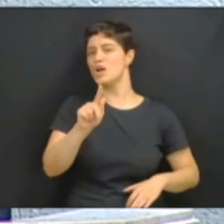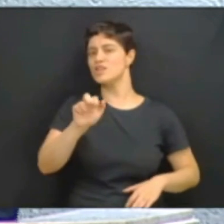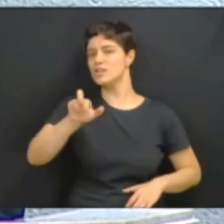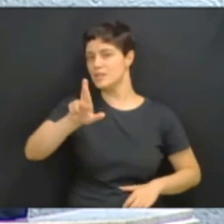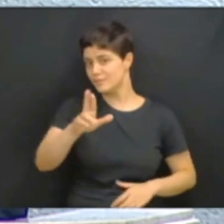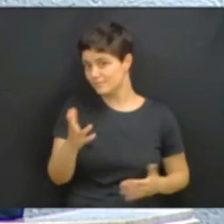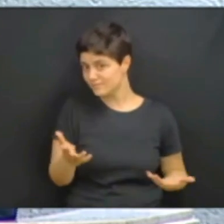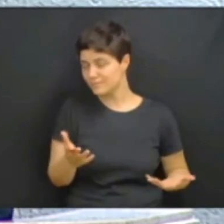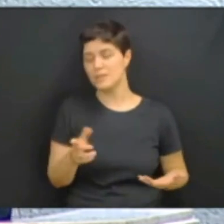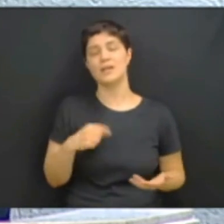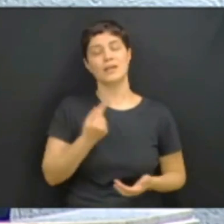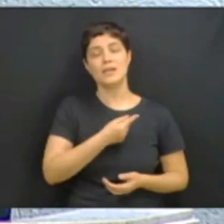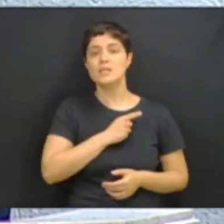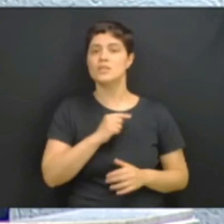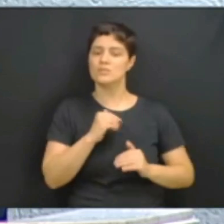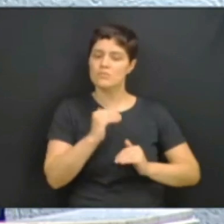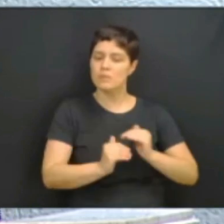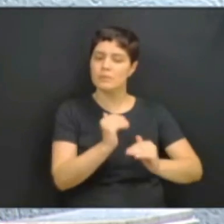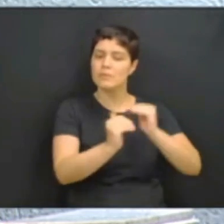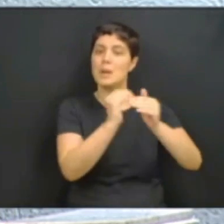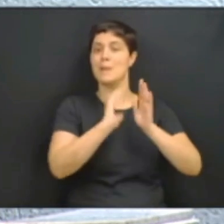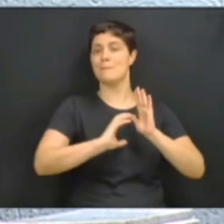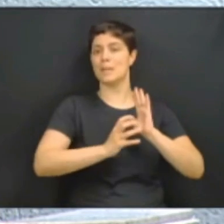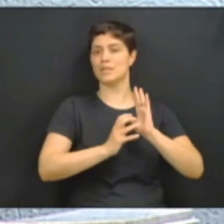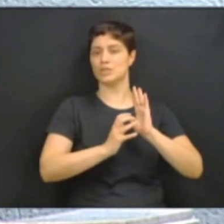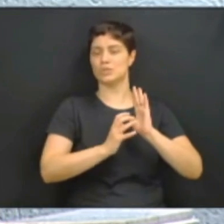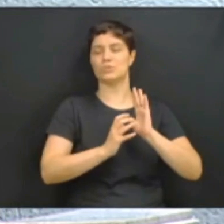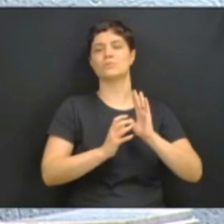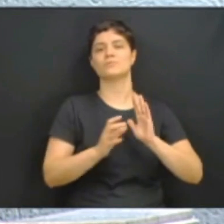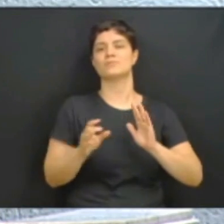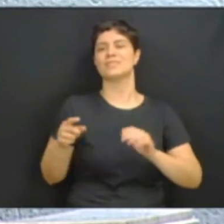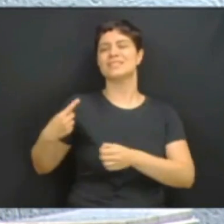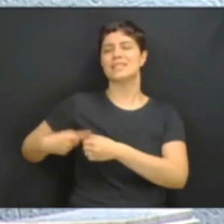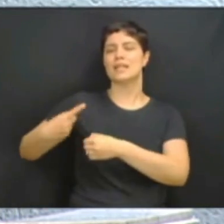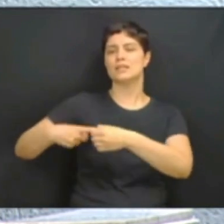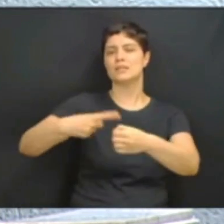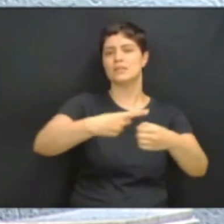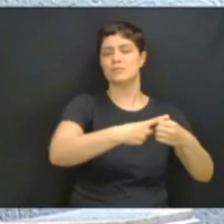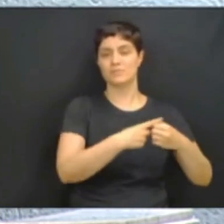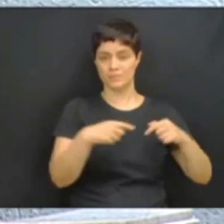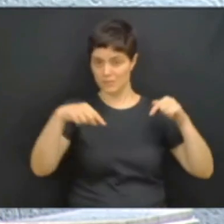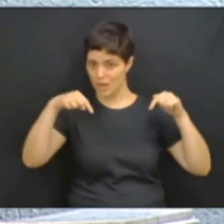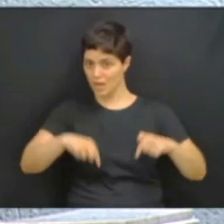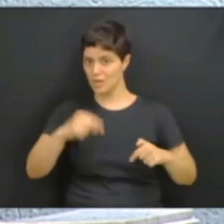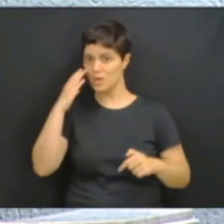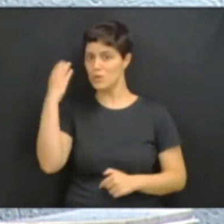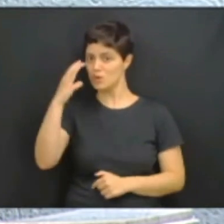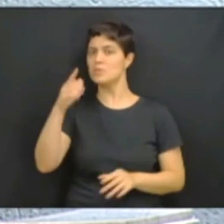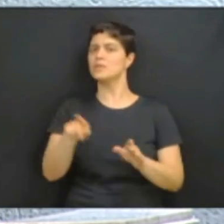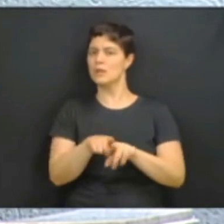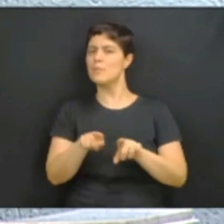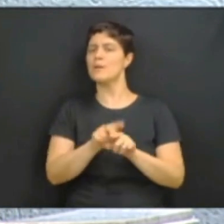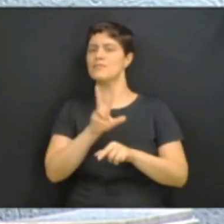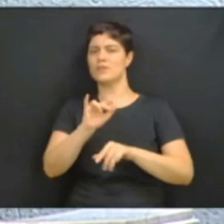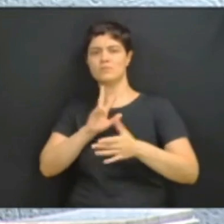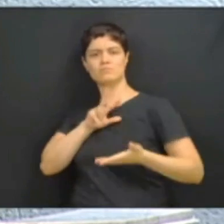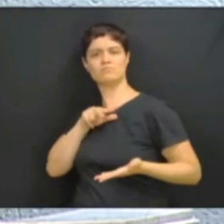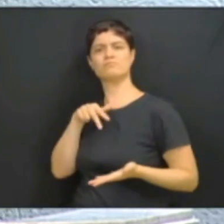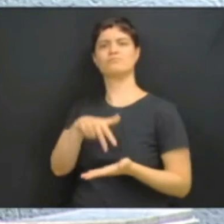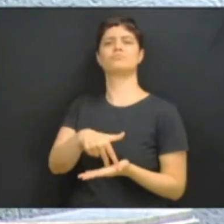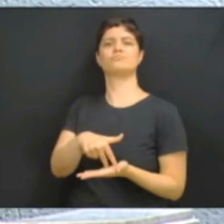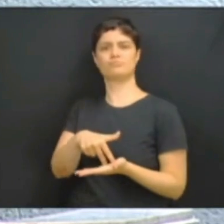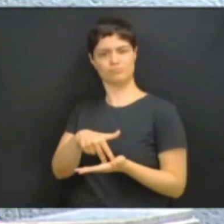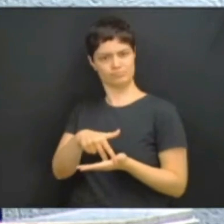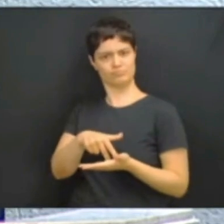um partido que também terá em Curitiba o papel de protagonista. Eu agradeço